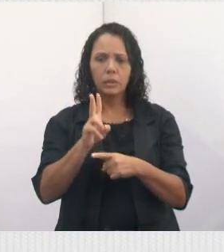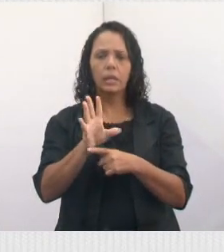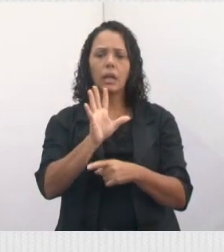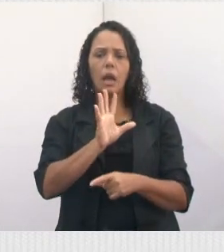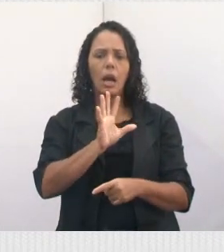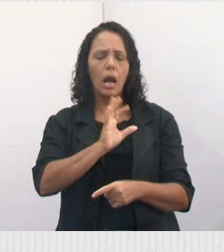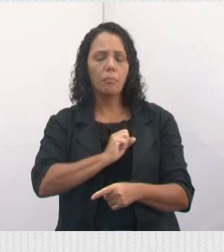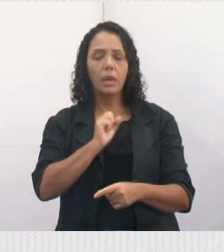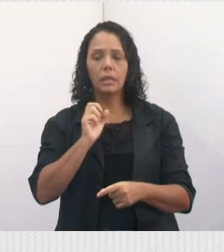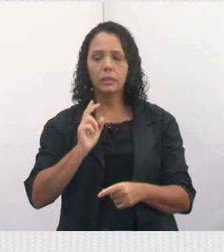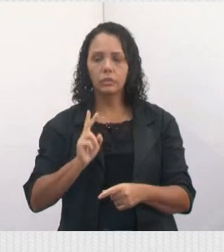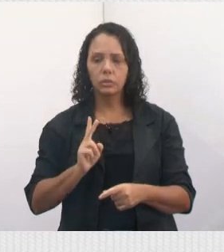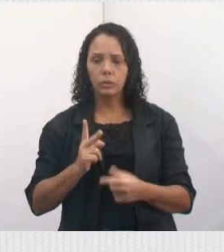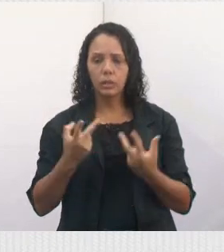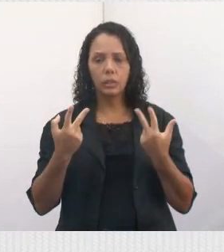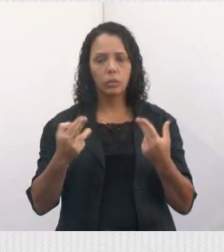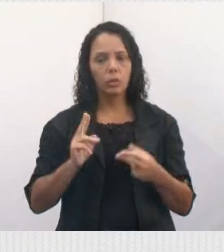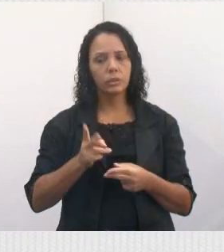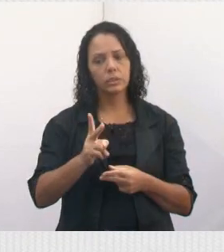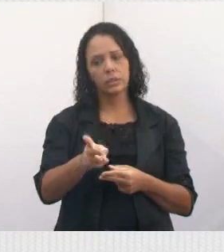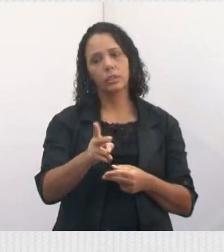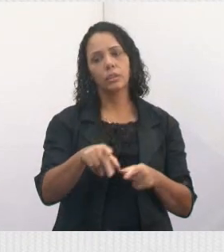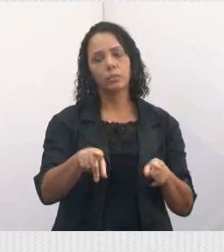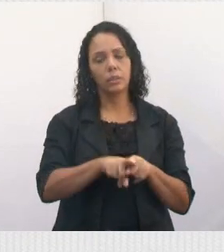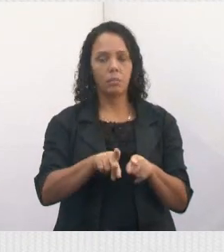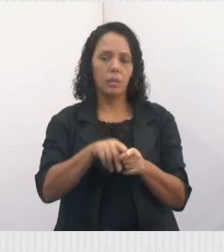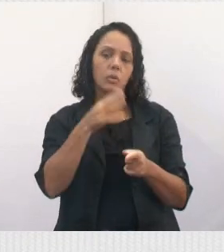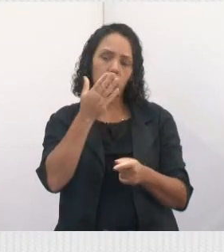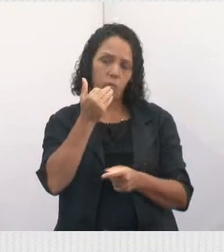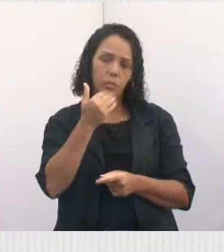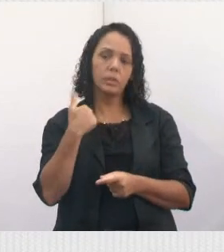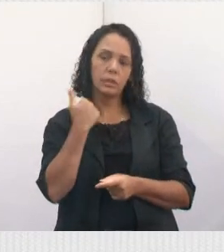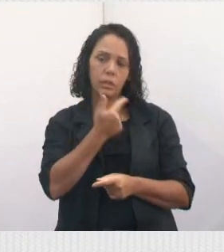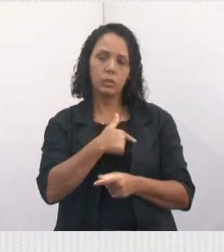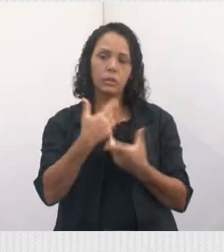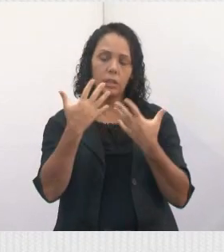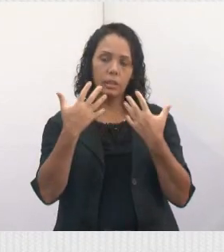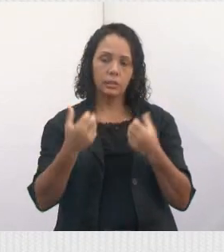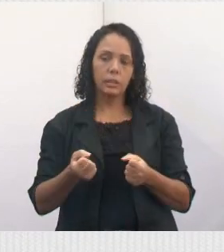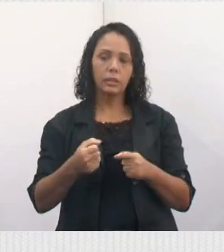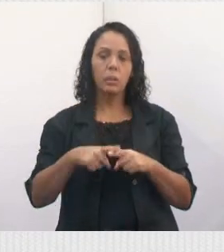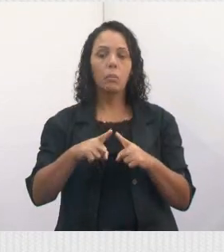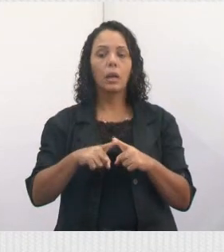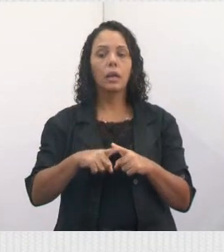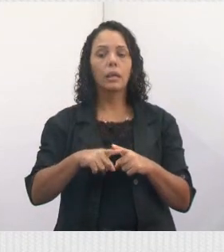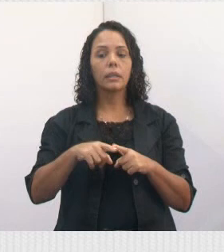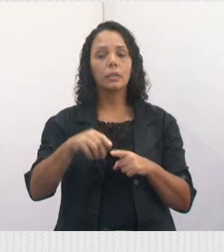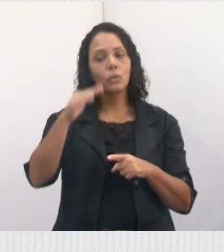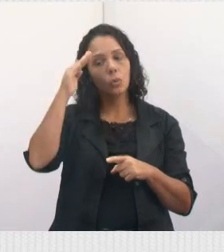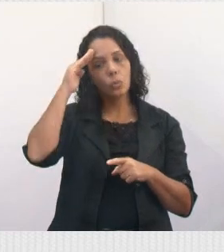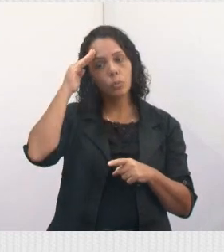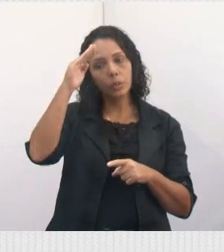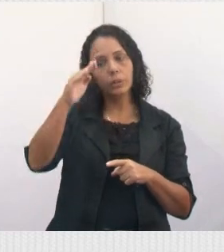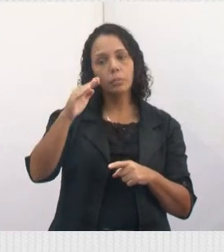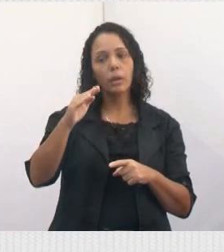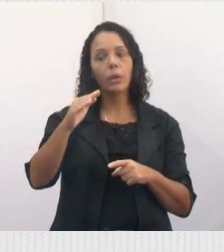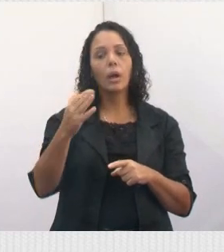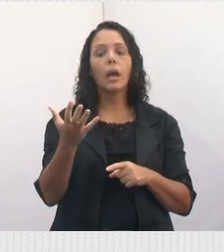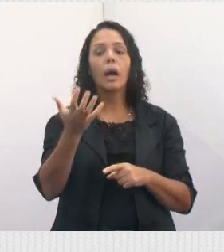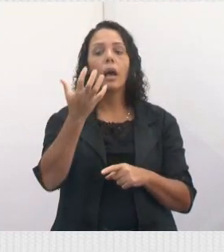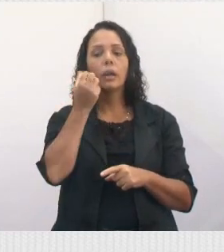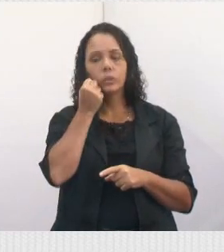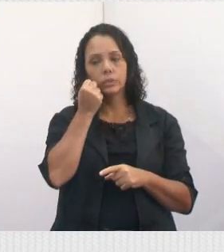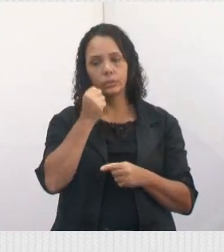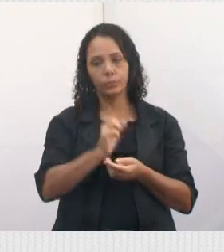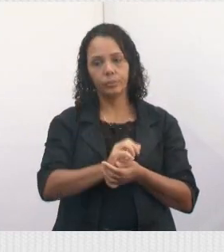amado, como sempre foram. É lógico, ração, a gente aceita, está ajudando, mas o ideal maior nosso é adoção. Gente,